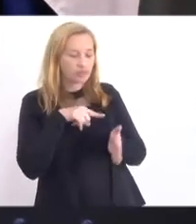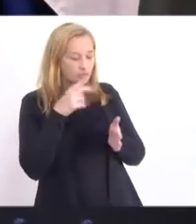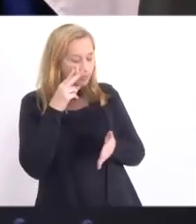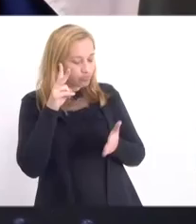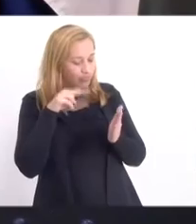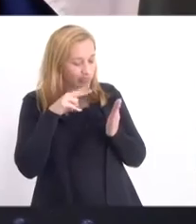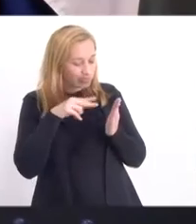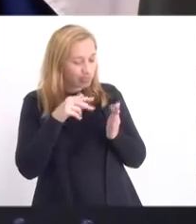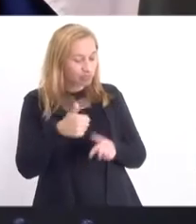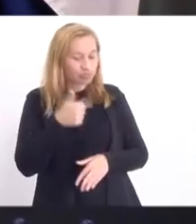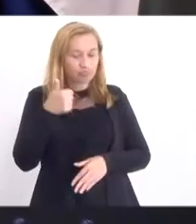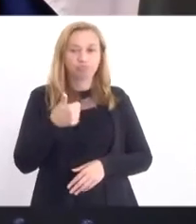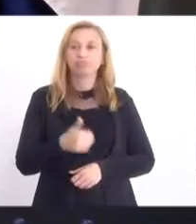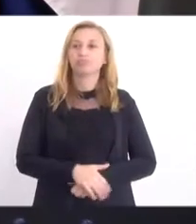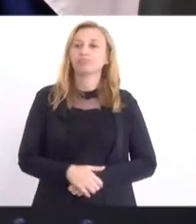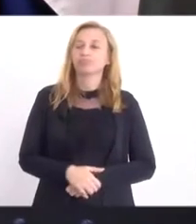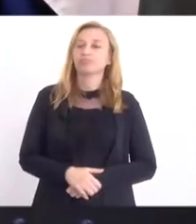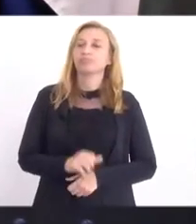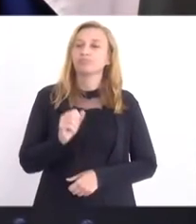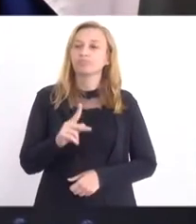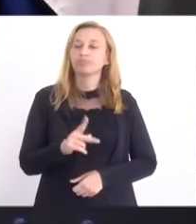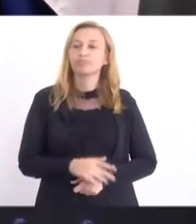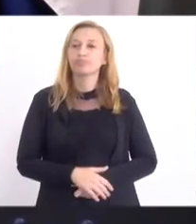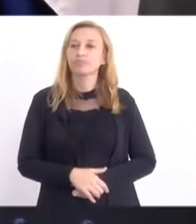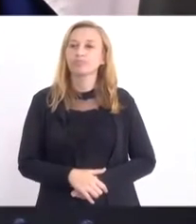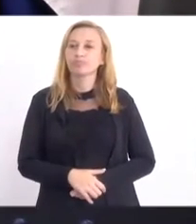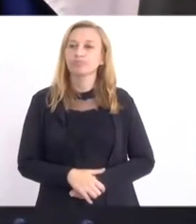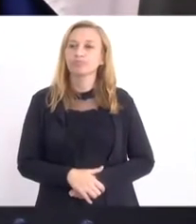Vistas, Mink. Deputado Mink.